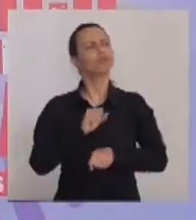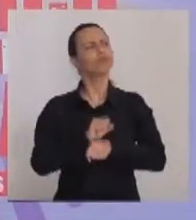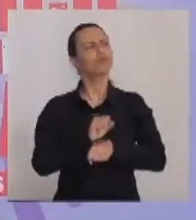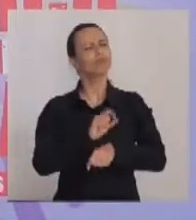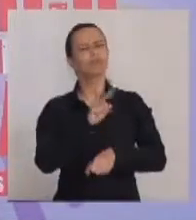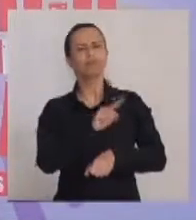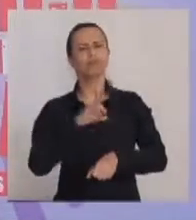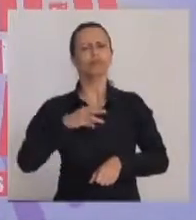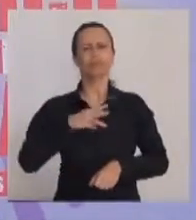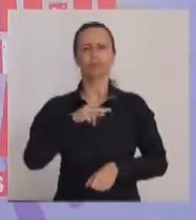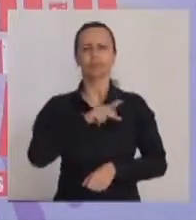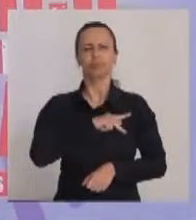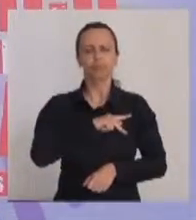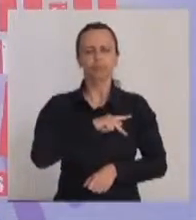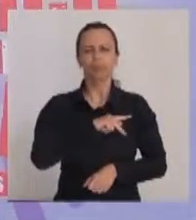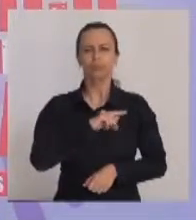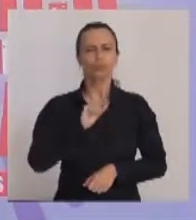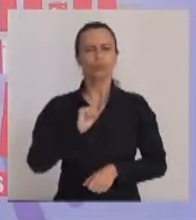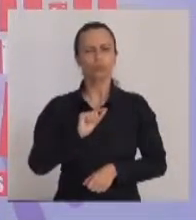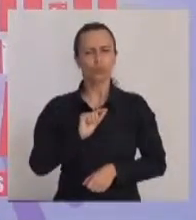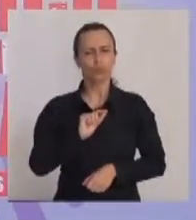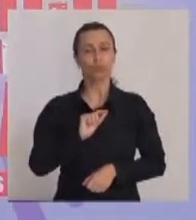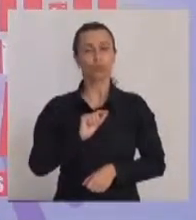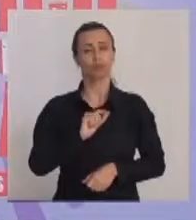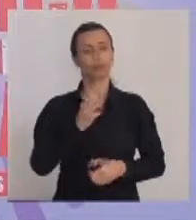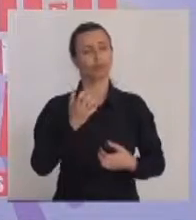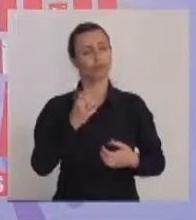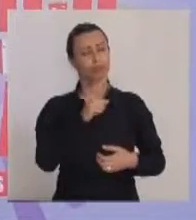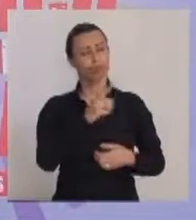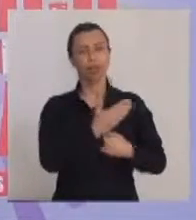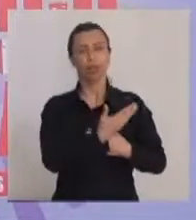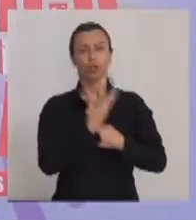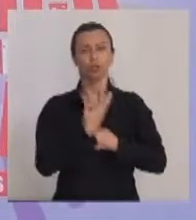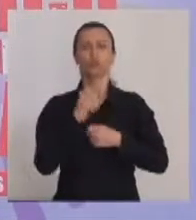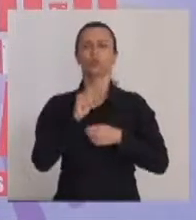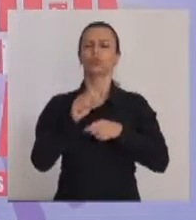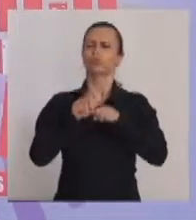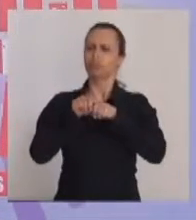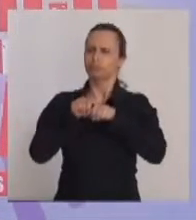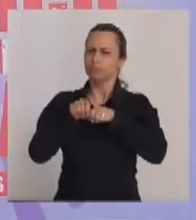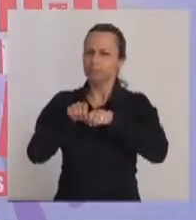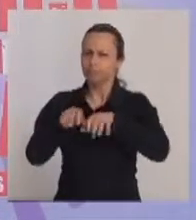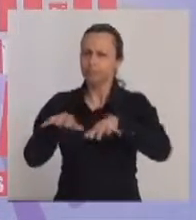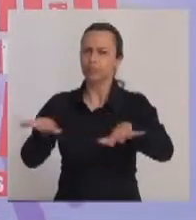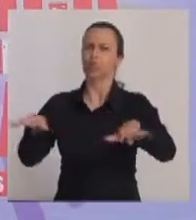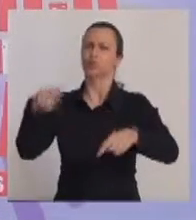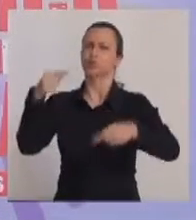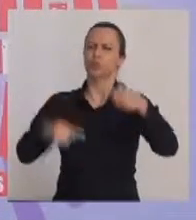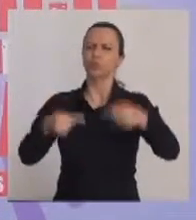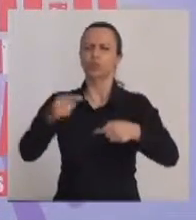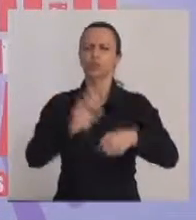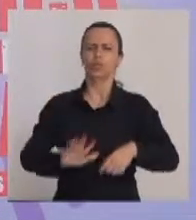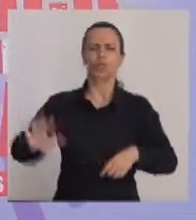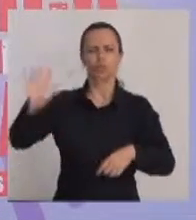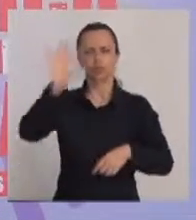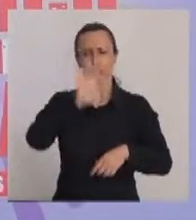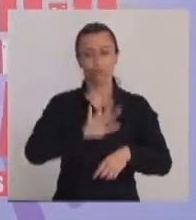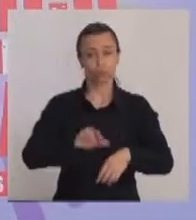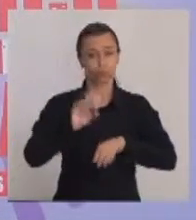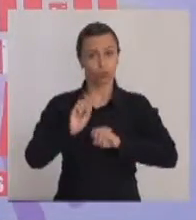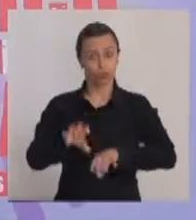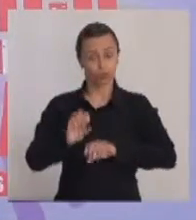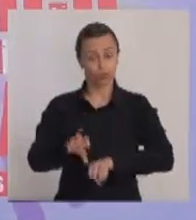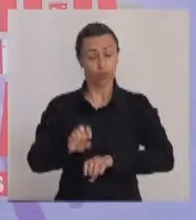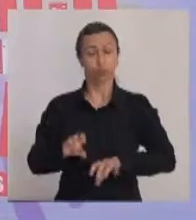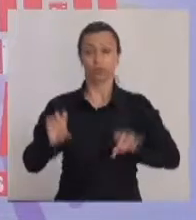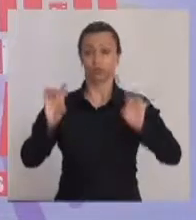O que a gente espera do Ministério Público é que ele contribua na disseminação da política nacional de